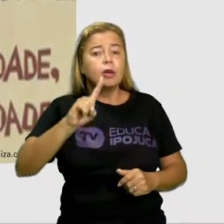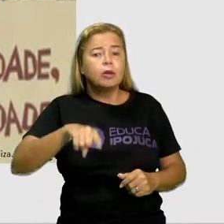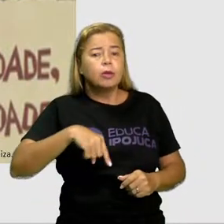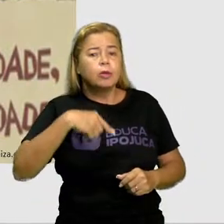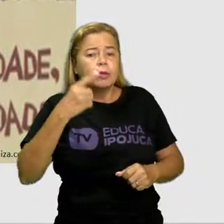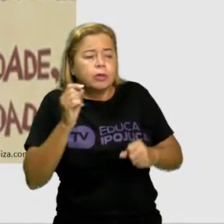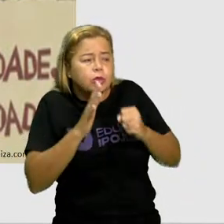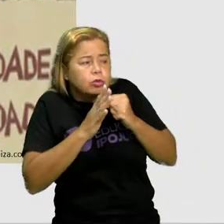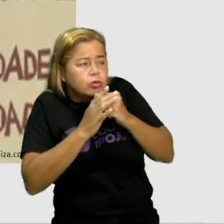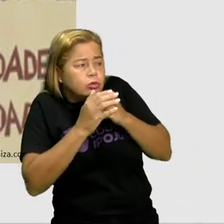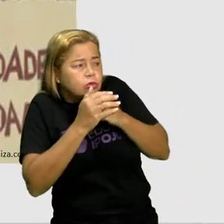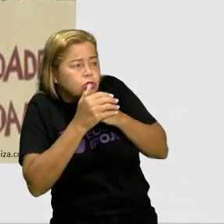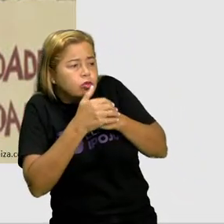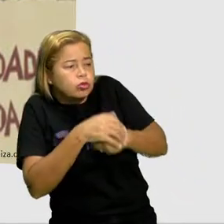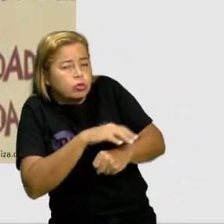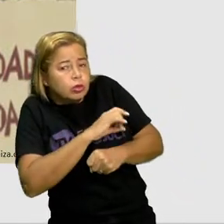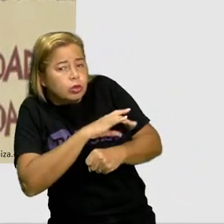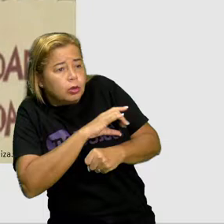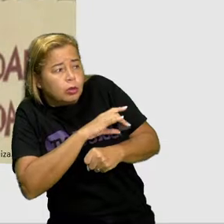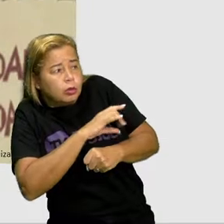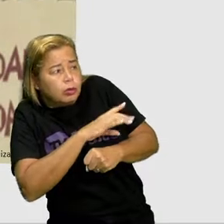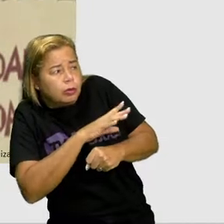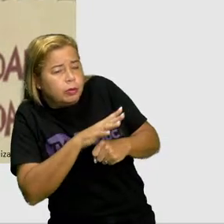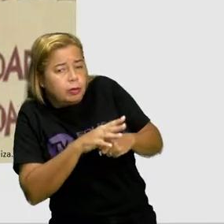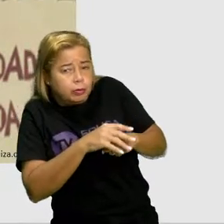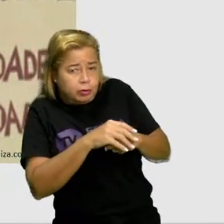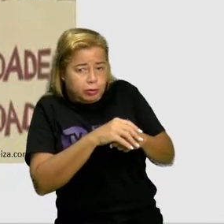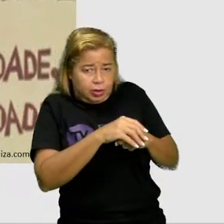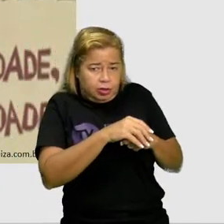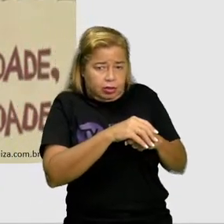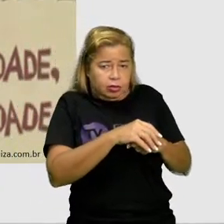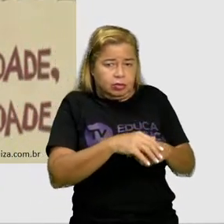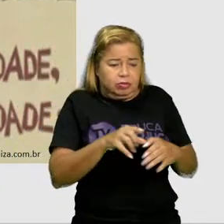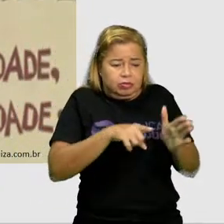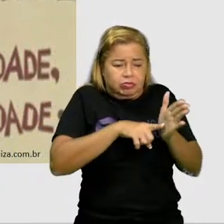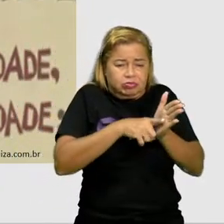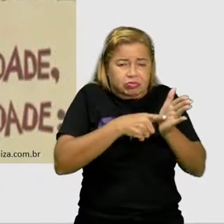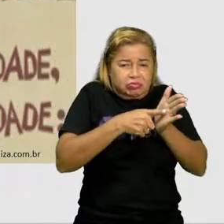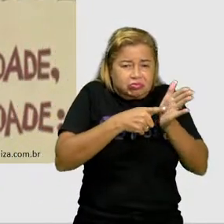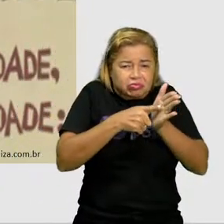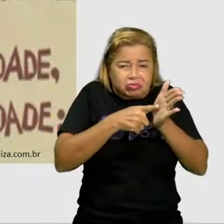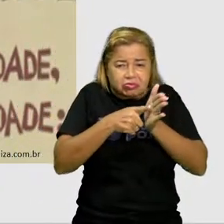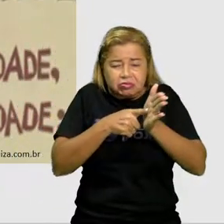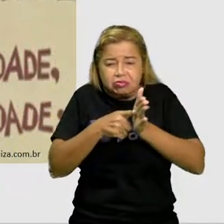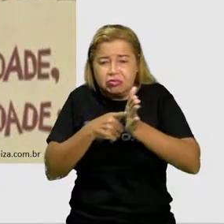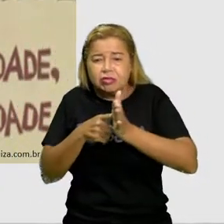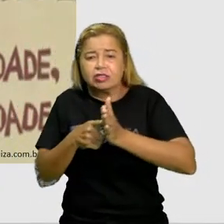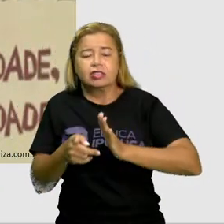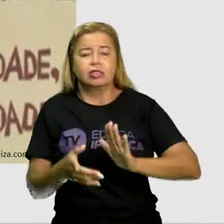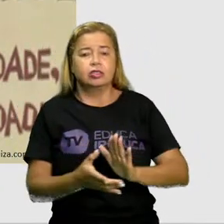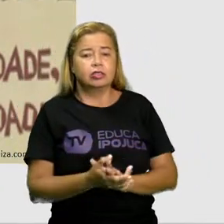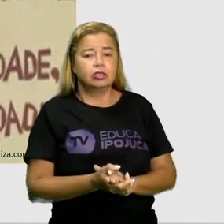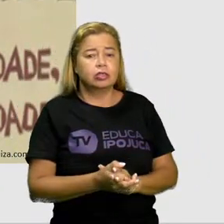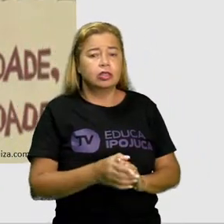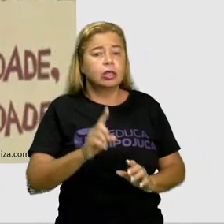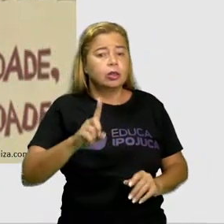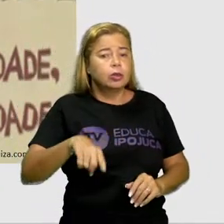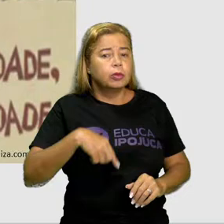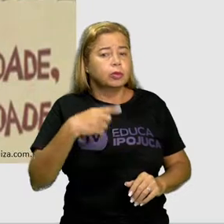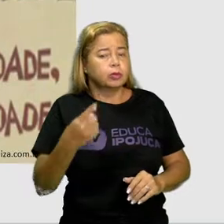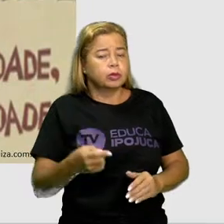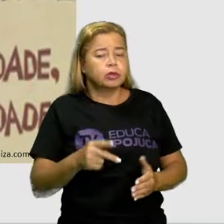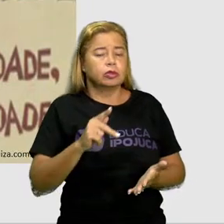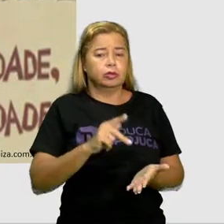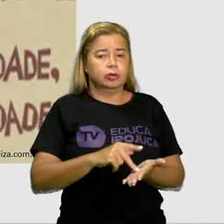escuridão, como vingança e traição. Outras são dura verdade,